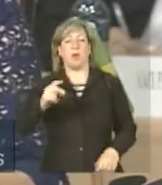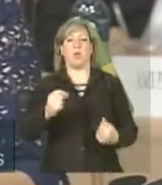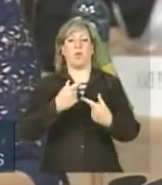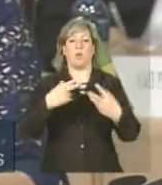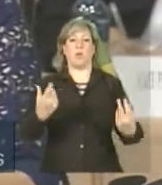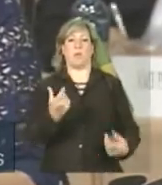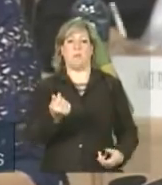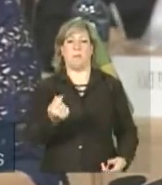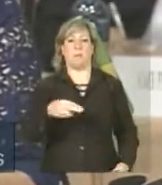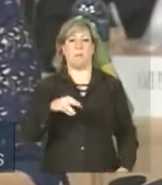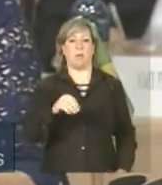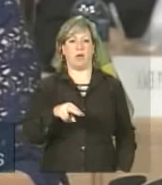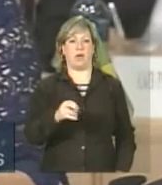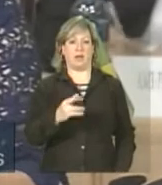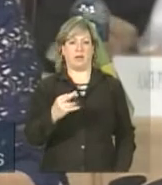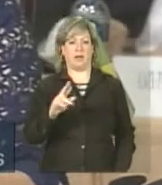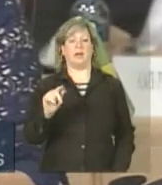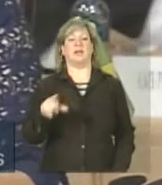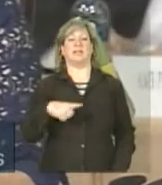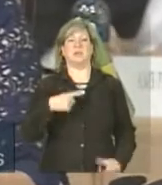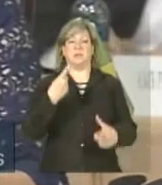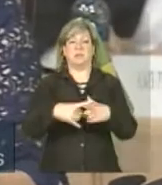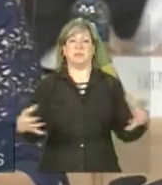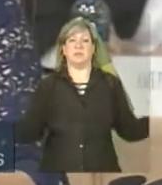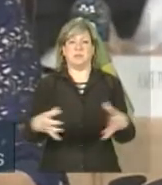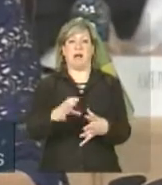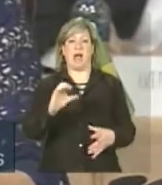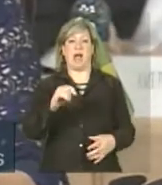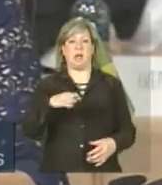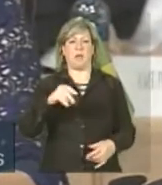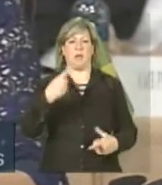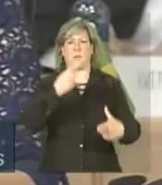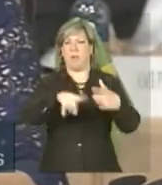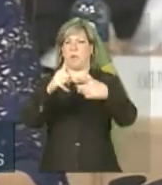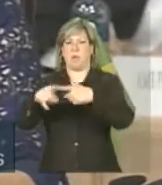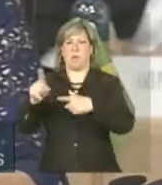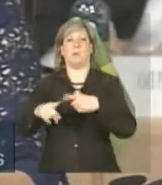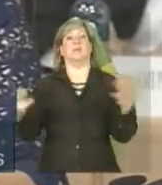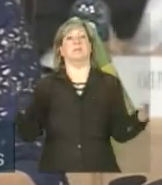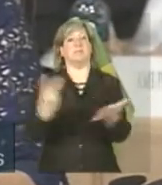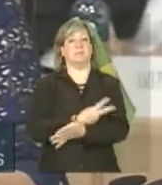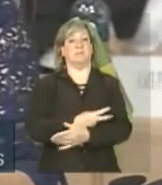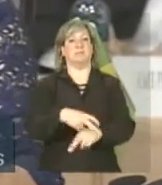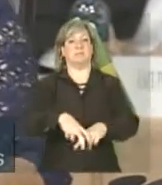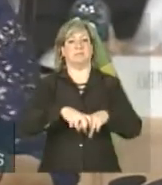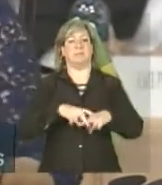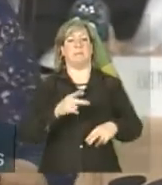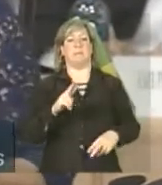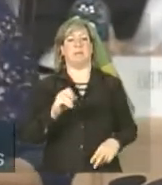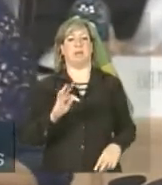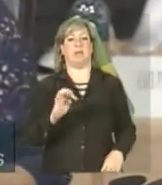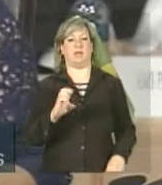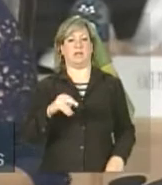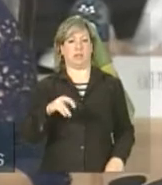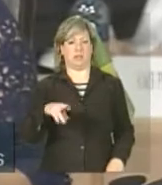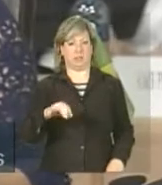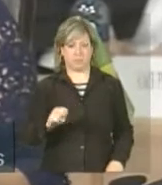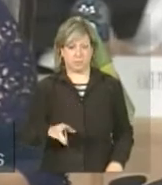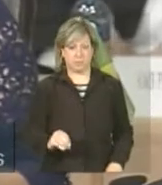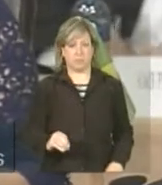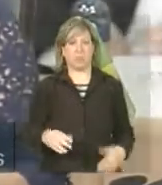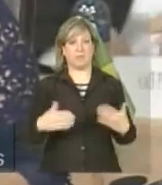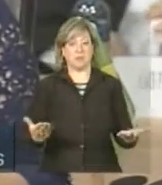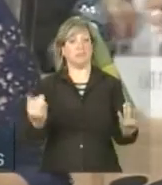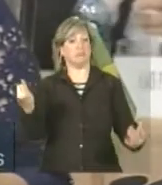que provocam uma verdadeira guerra cambial e estimulam o protecionismo. É importante